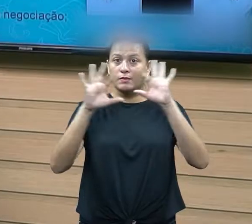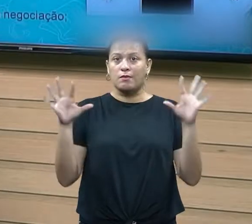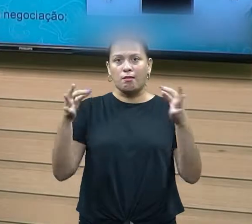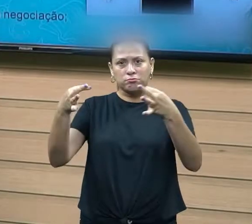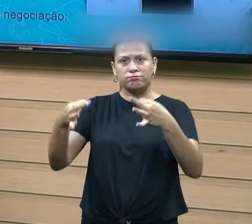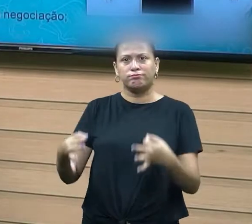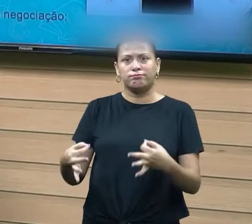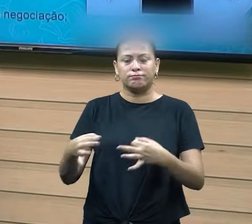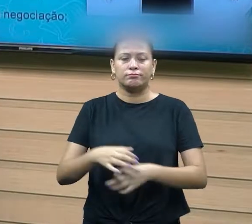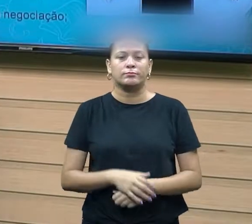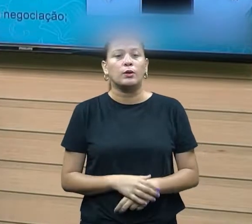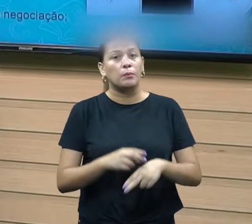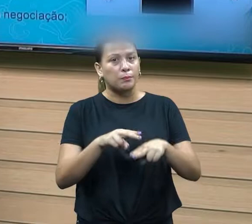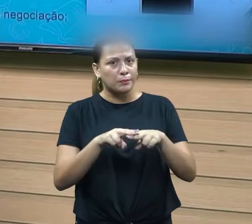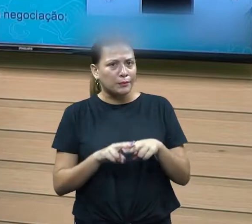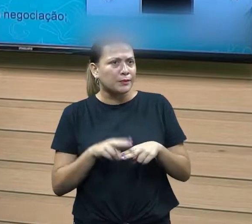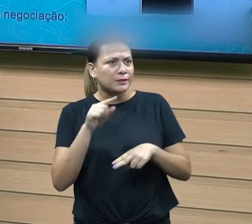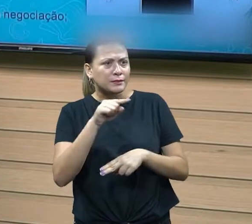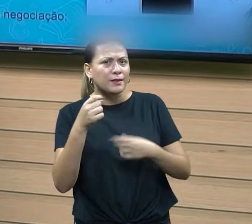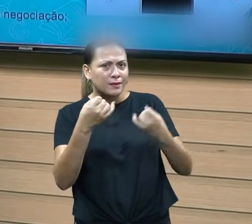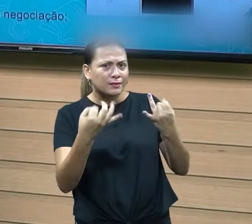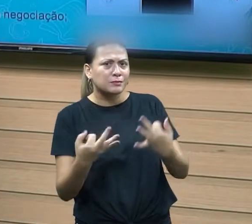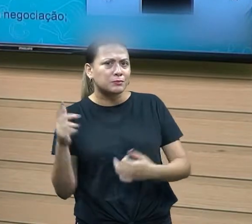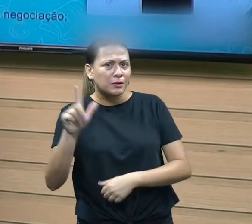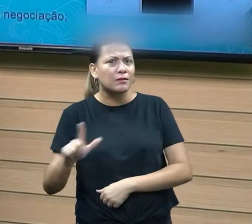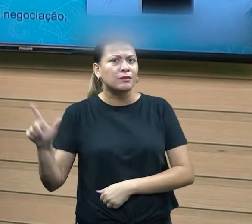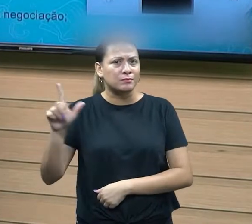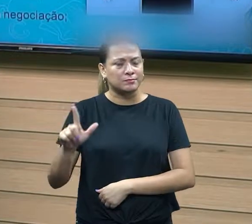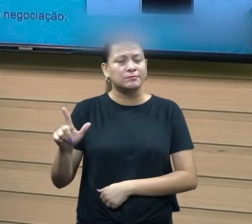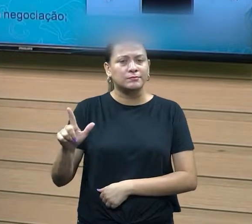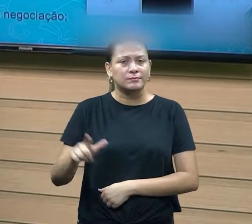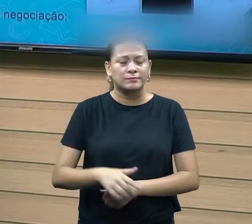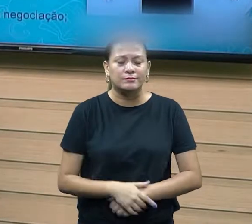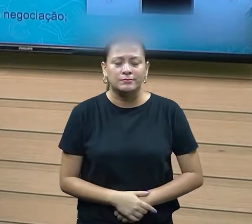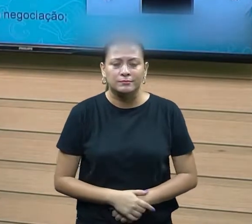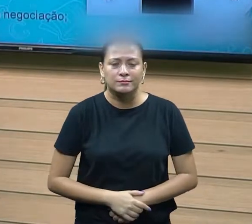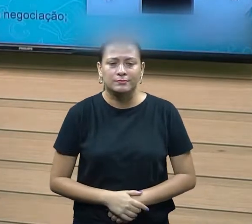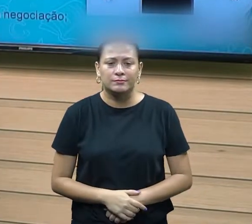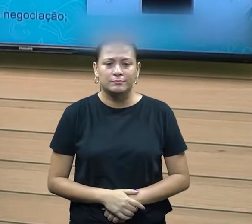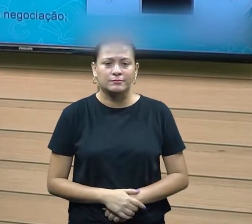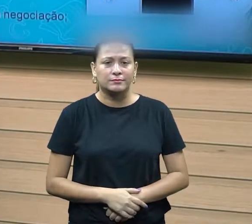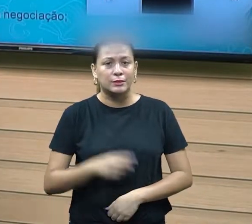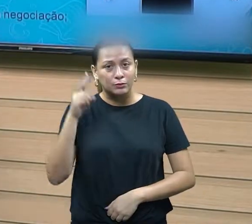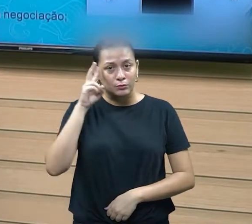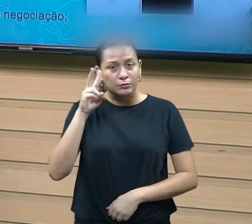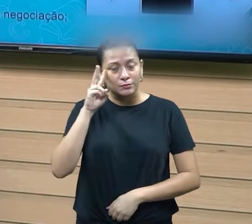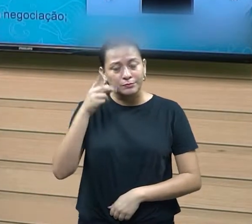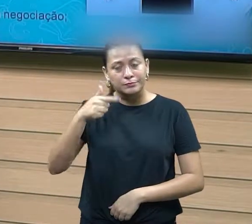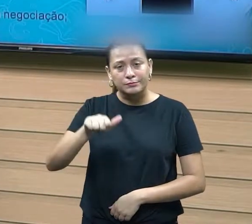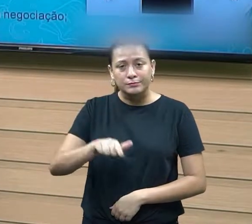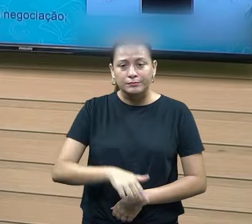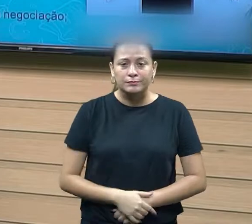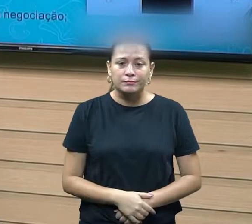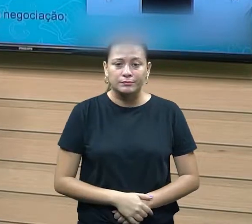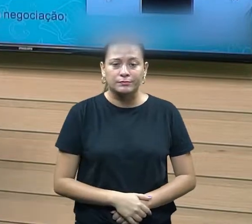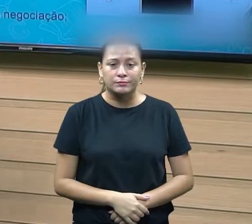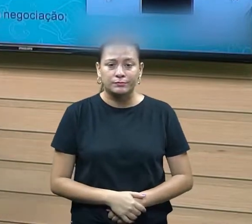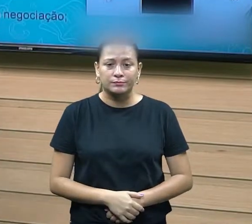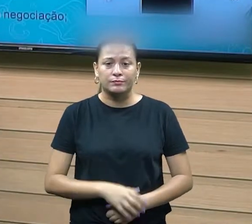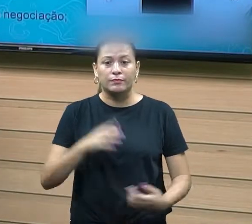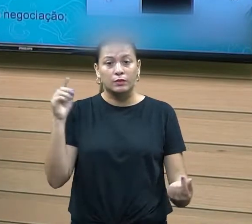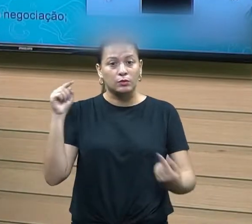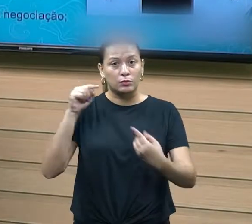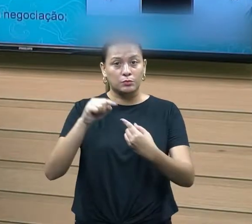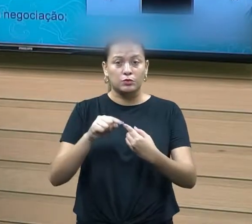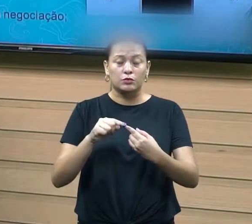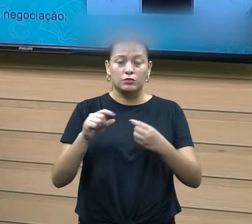aí vem a questão da lógica, né, que ela falou lá nesse movimento que ela falou, que ela deixou bem claro para nós, e estou só lembrando para vocês. Então, está aqui, ó, os objetivos